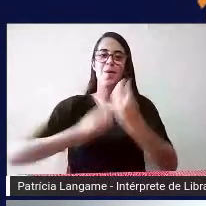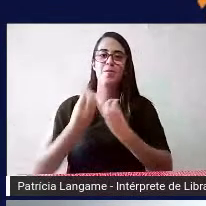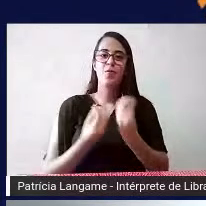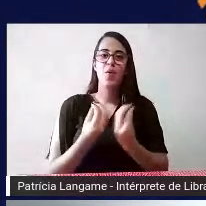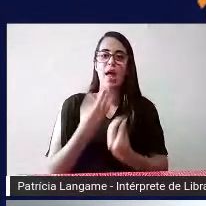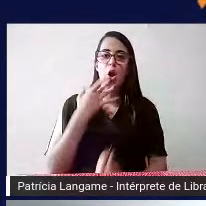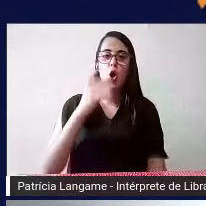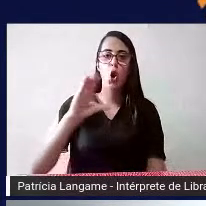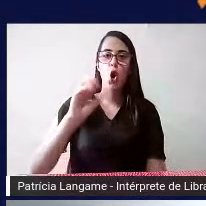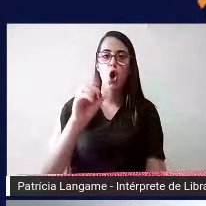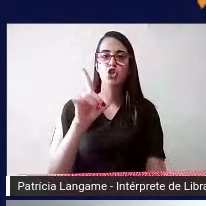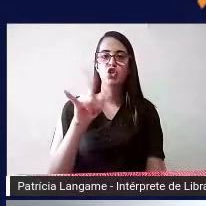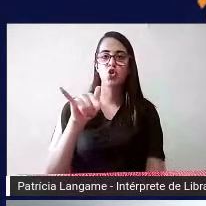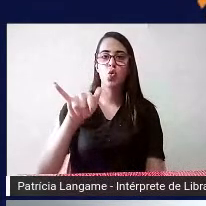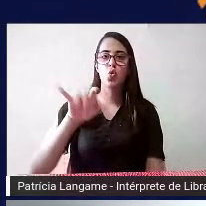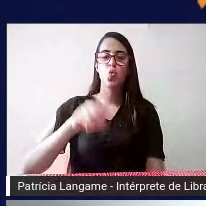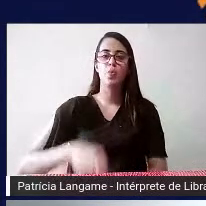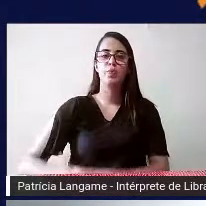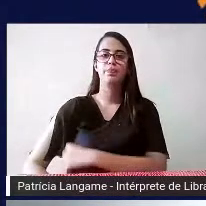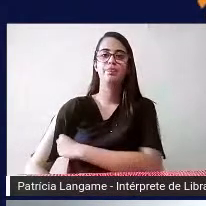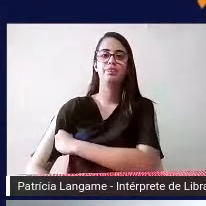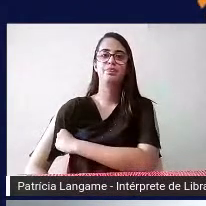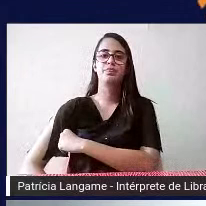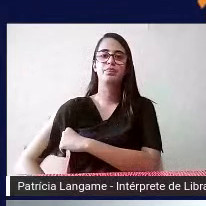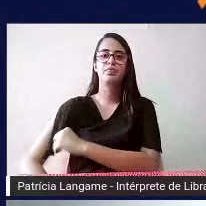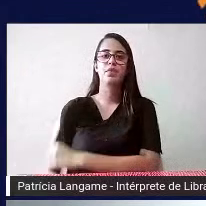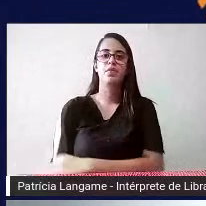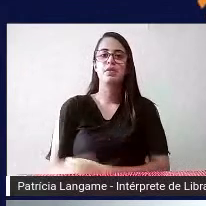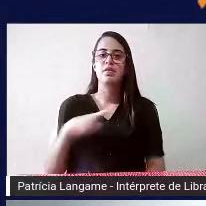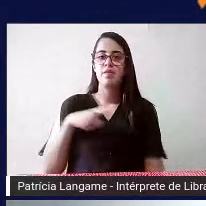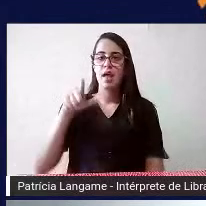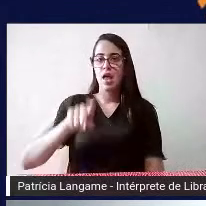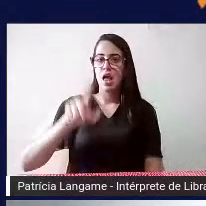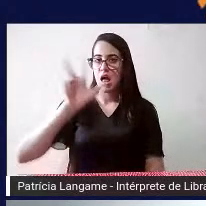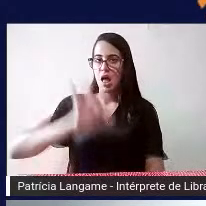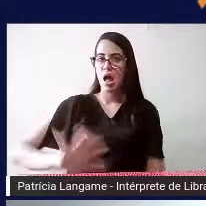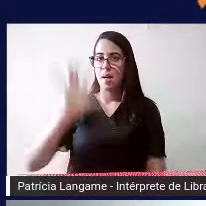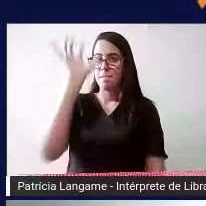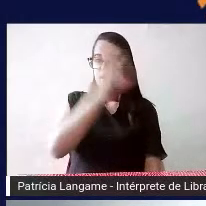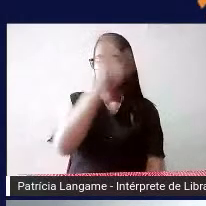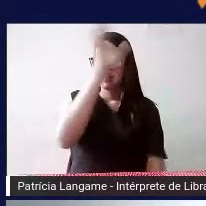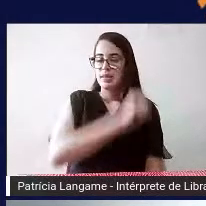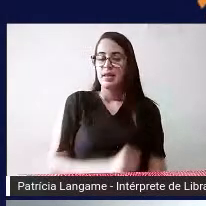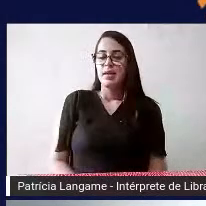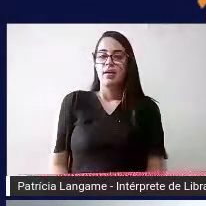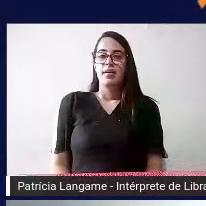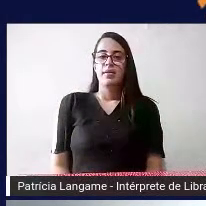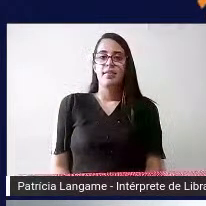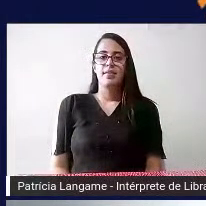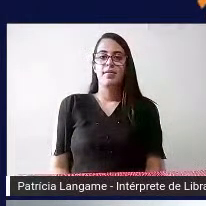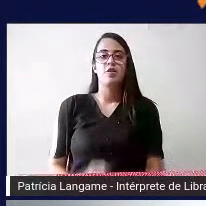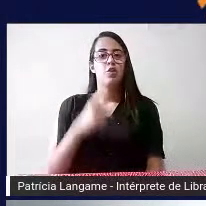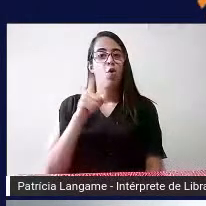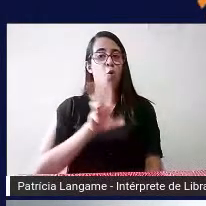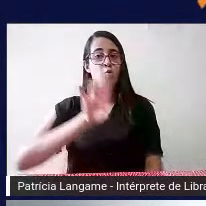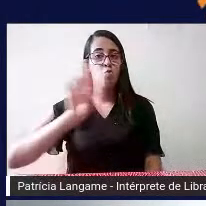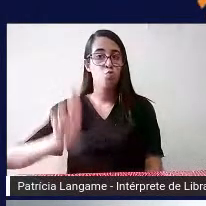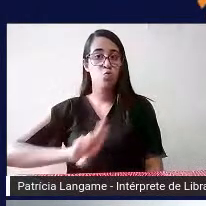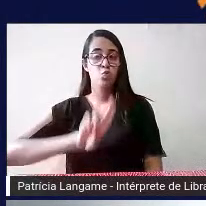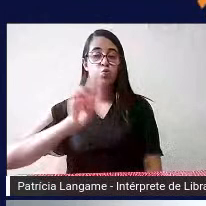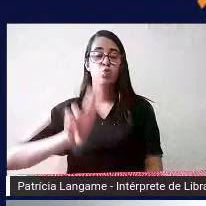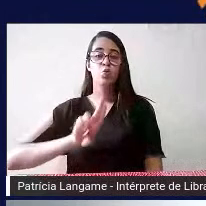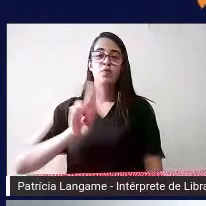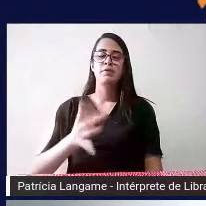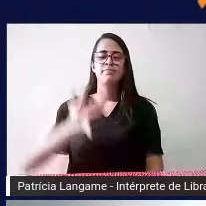código né então na verdade você vai aprender esse código e você com o uso você acaba